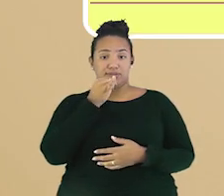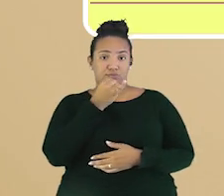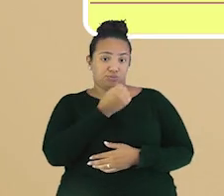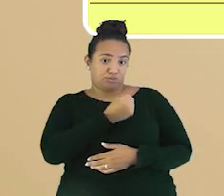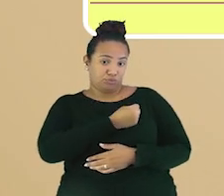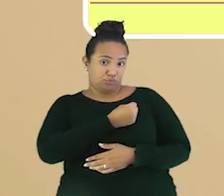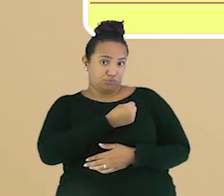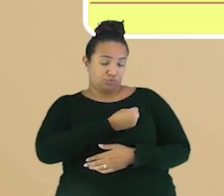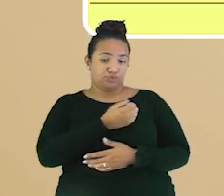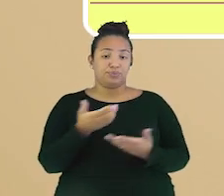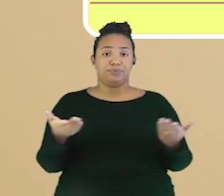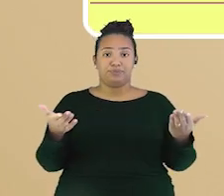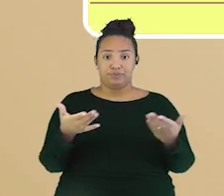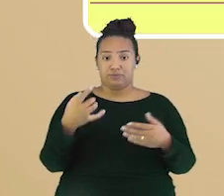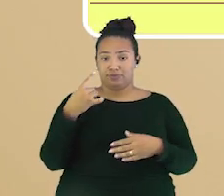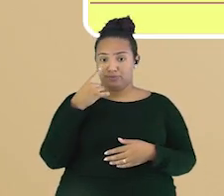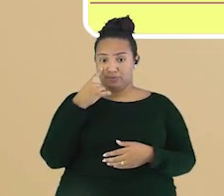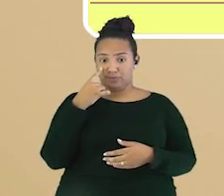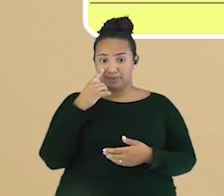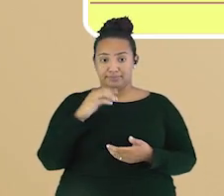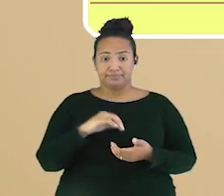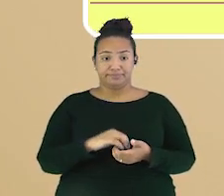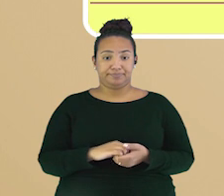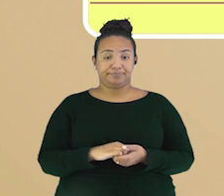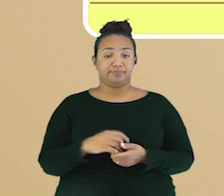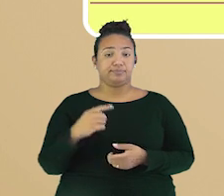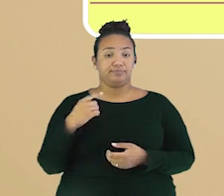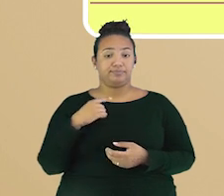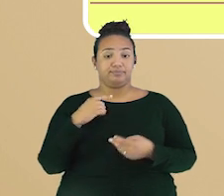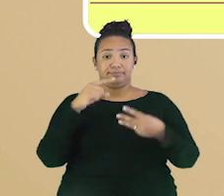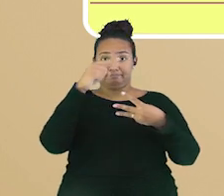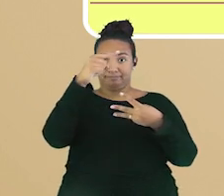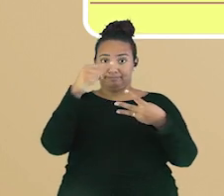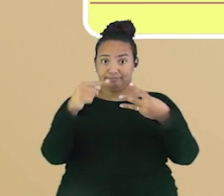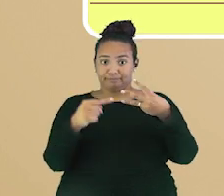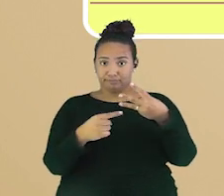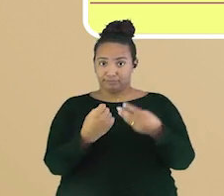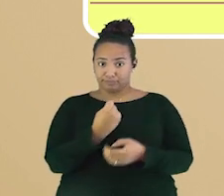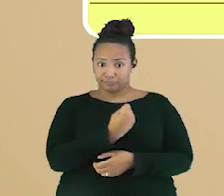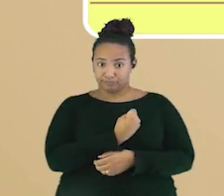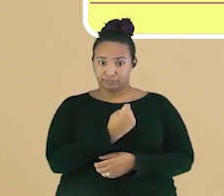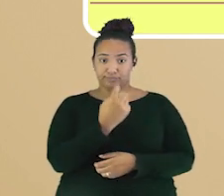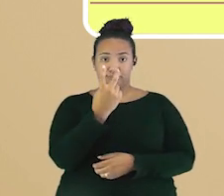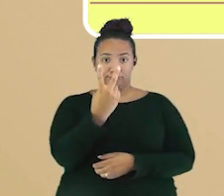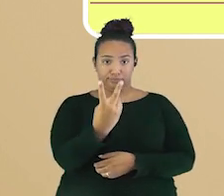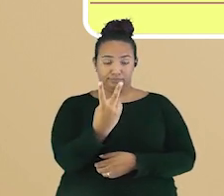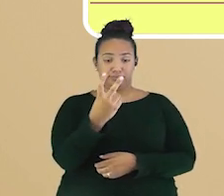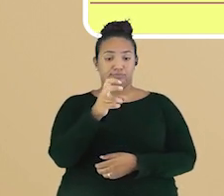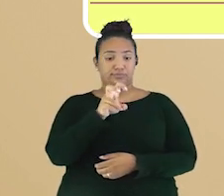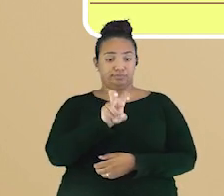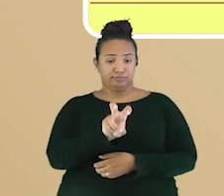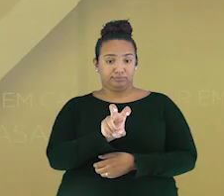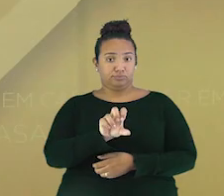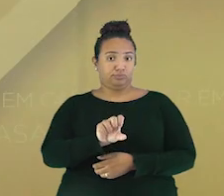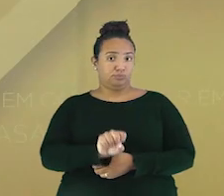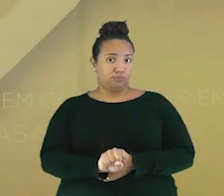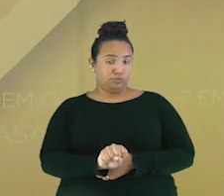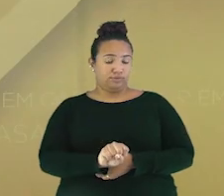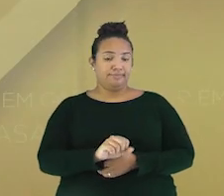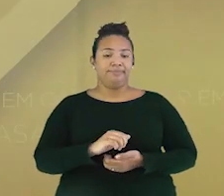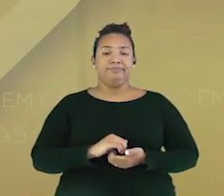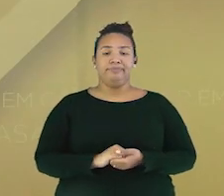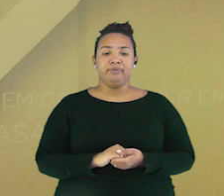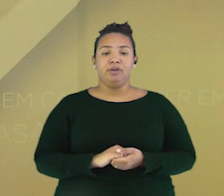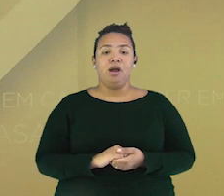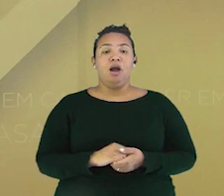Então, vamos lá. Nós temos três números aqui na tela. 2, 5 e 8. Quais